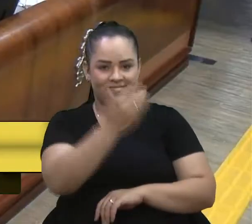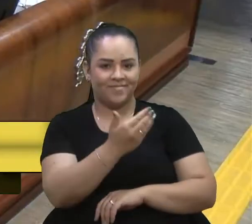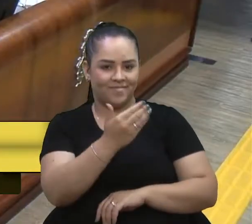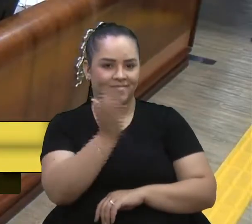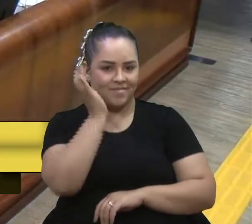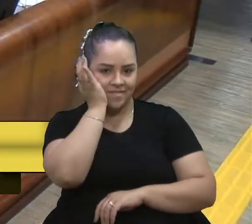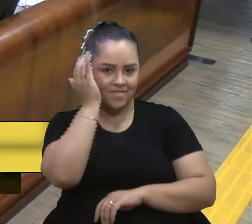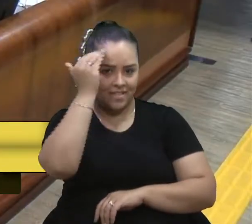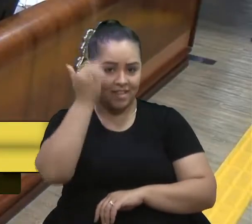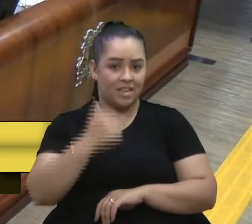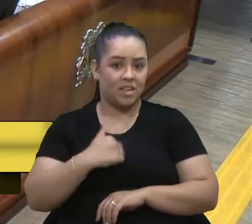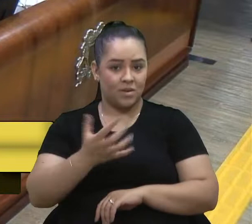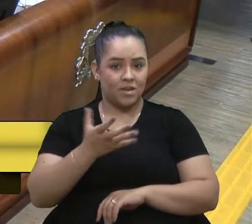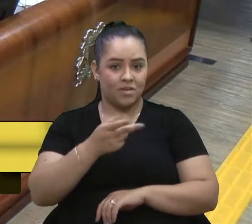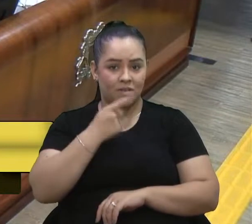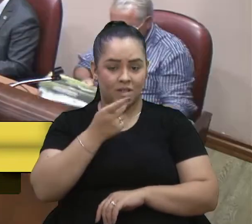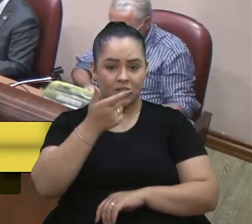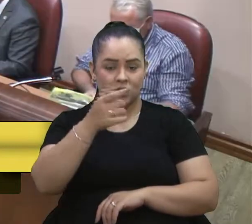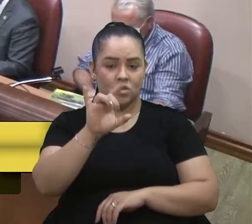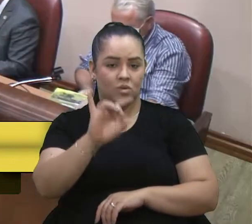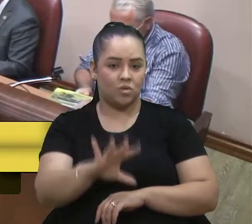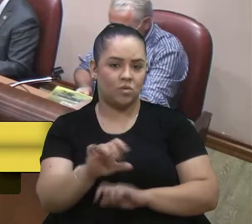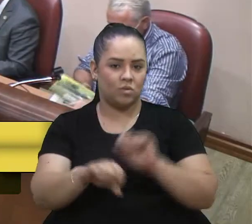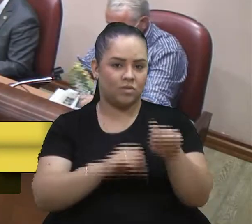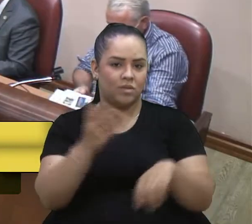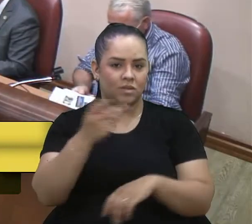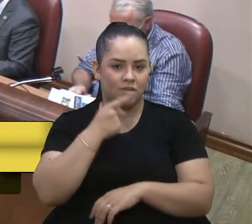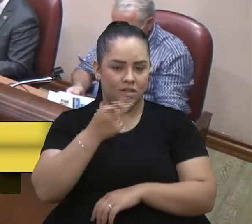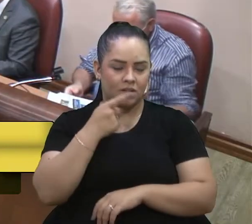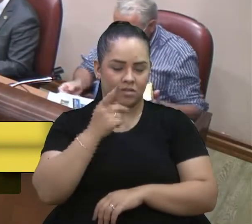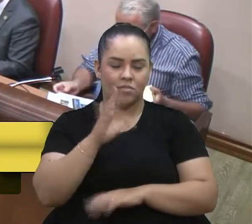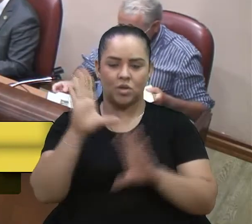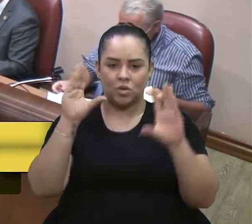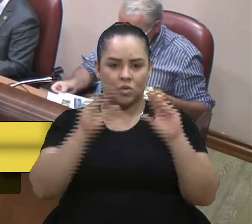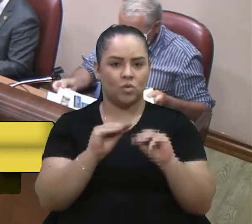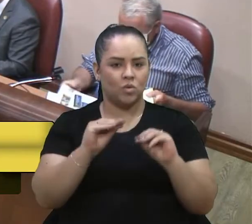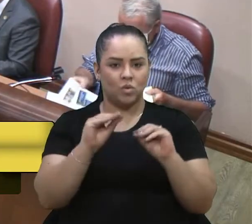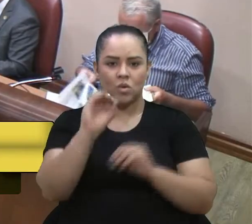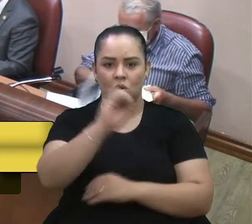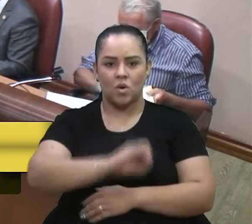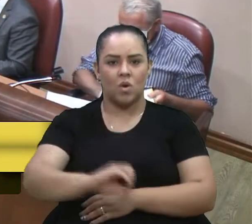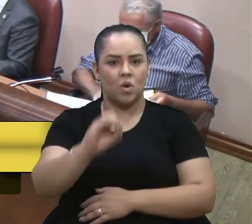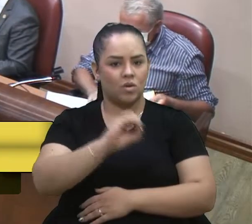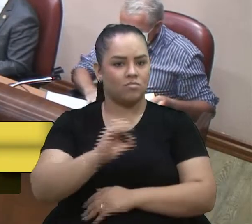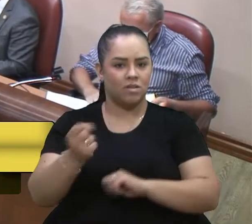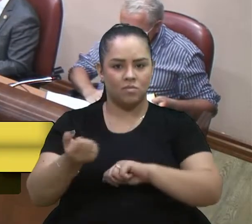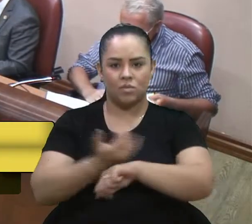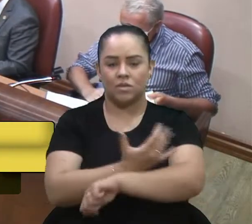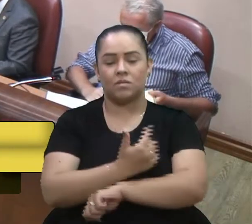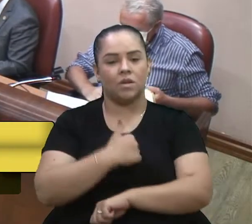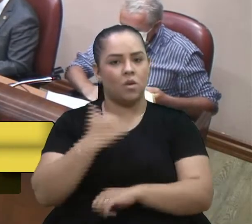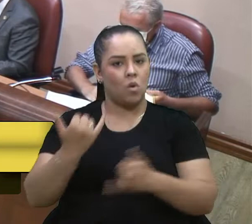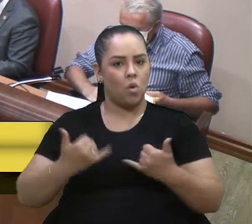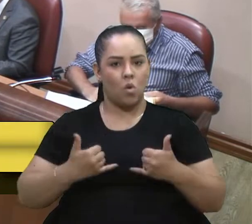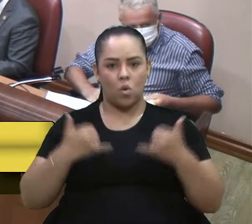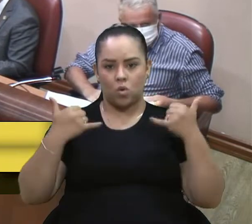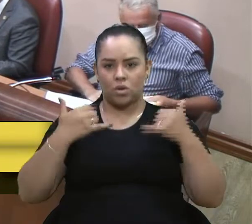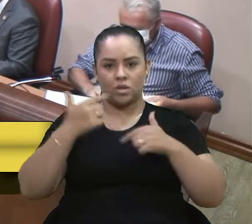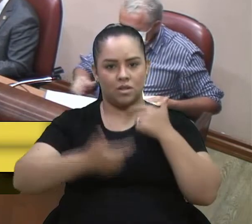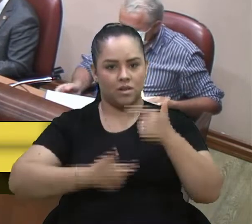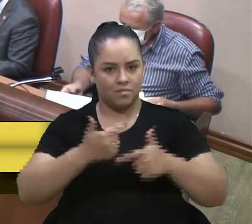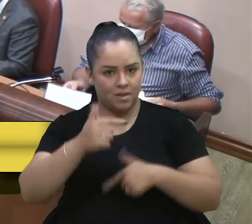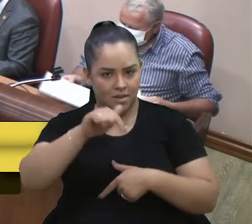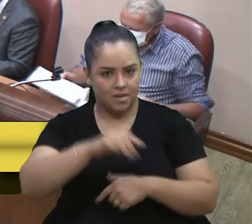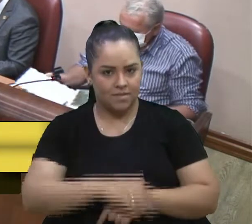eu só queria reforçar isso que o senhor está dizendo foi realmente uma noite muito emocionante e eu tenho um orgulho imenso de trabalhar aqui